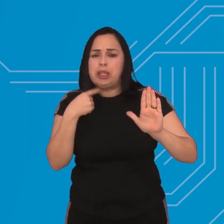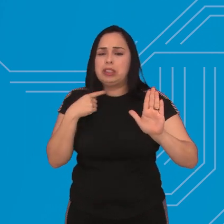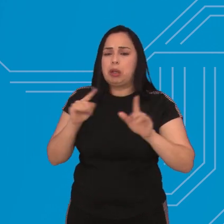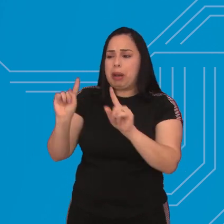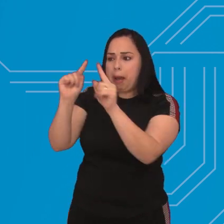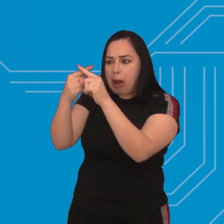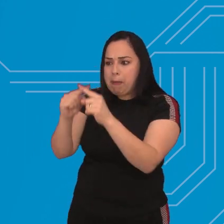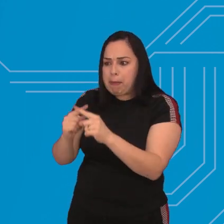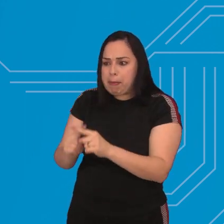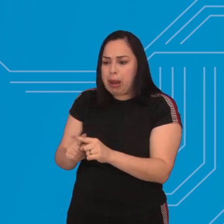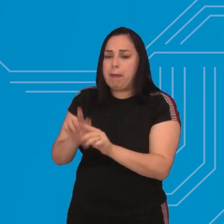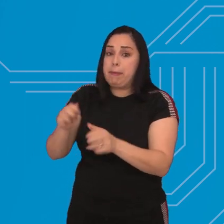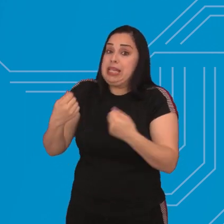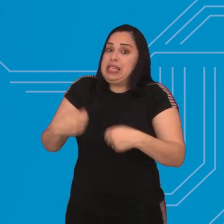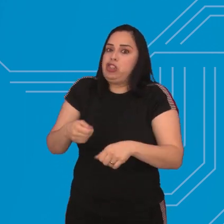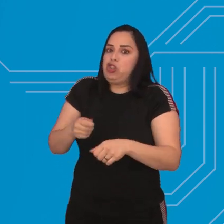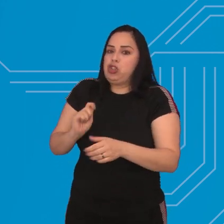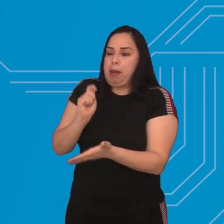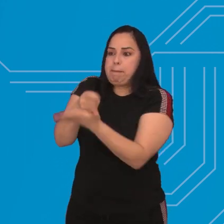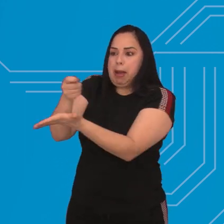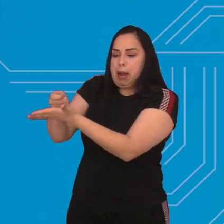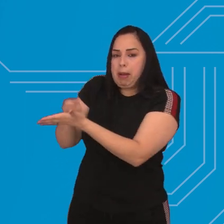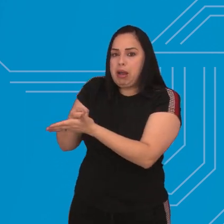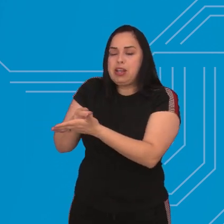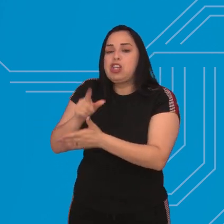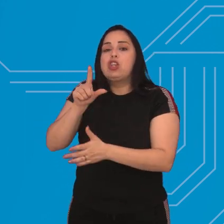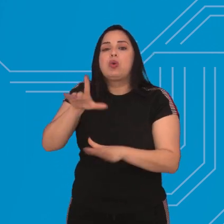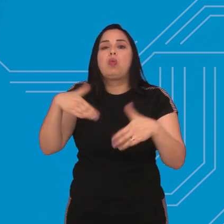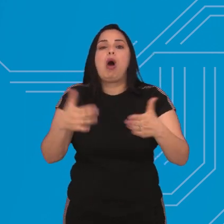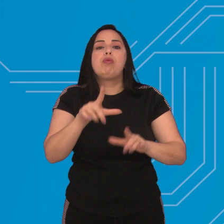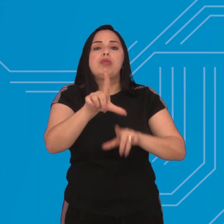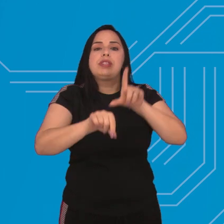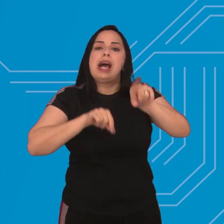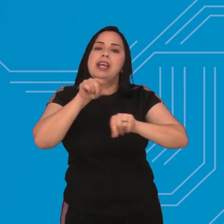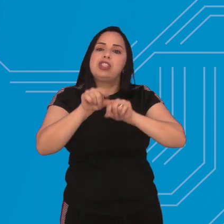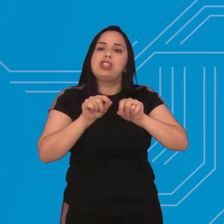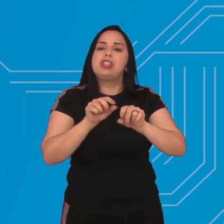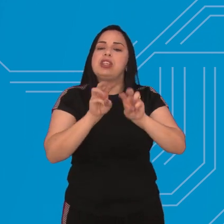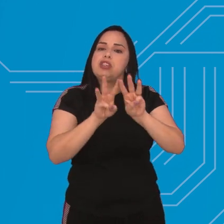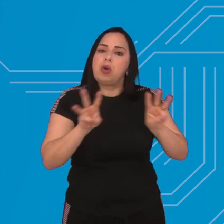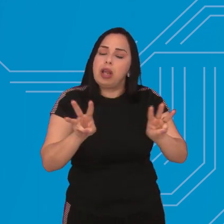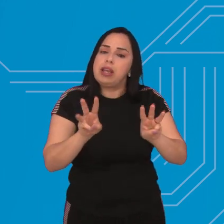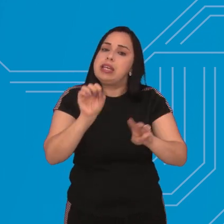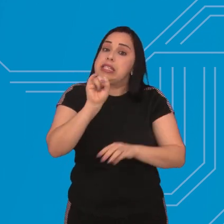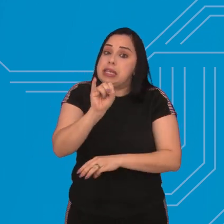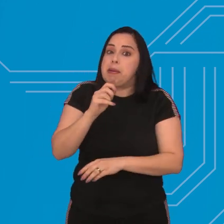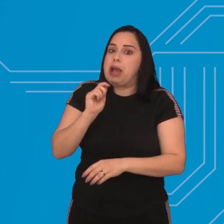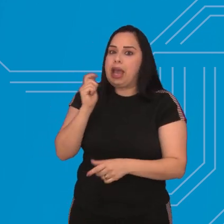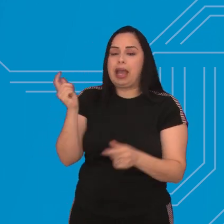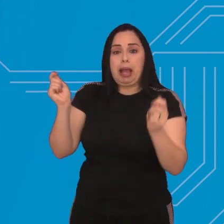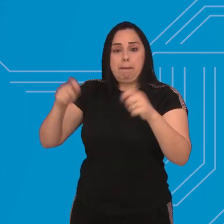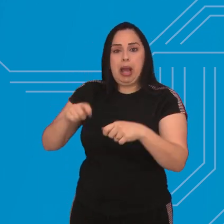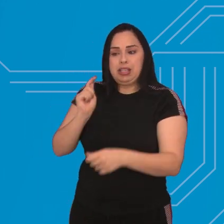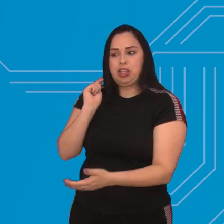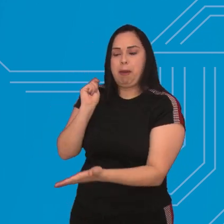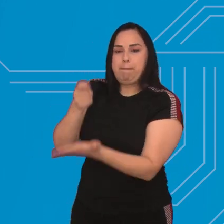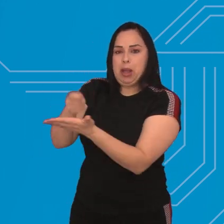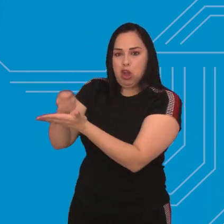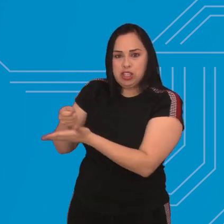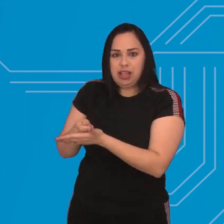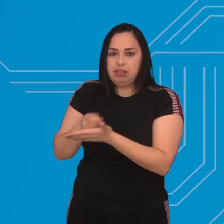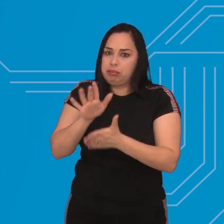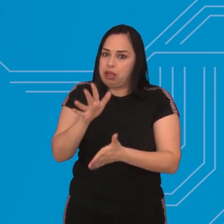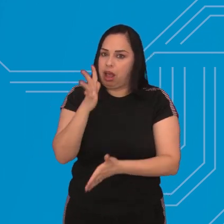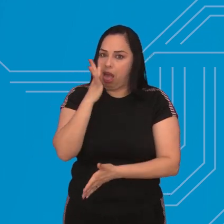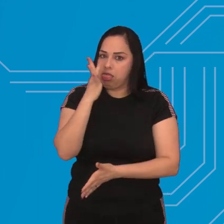quando falamos em aposta, é importante alguns cuidados, seja na escolha do site e até mesmo se o momento financeiro permite. Eu vou